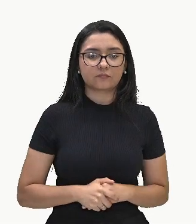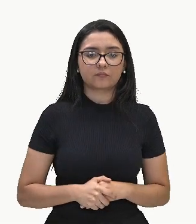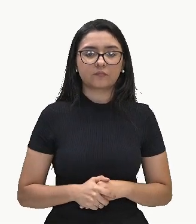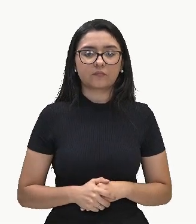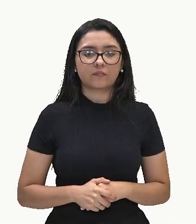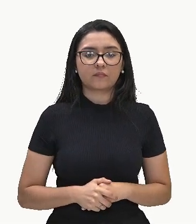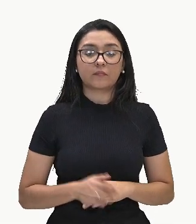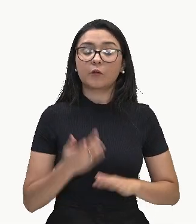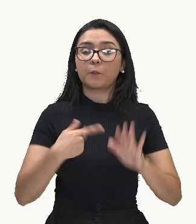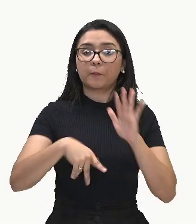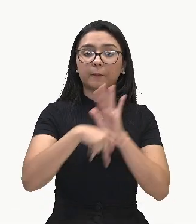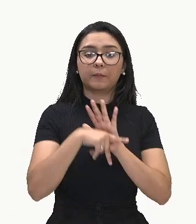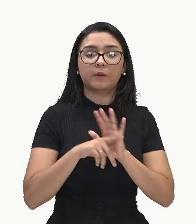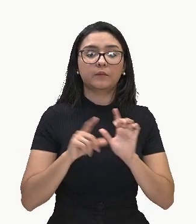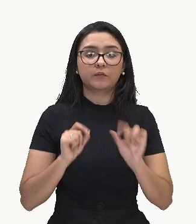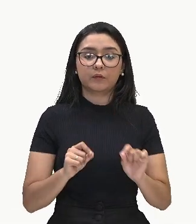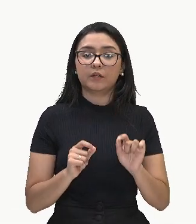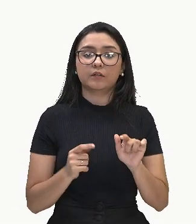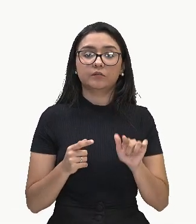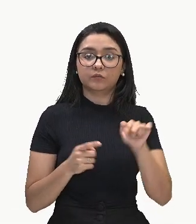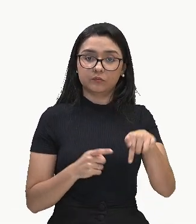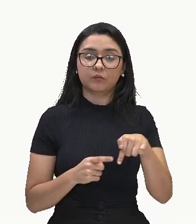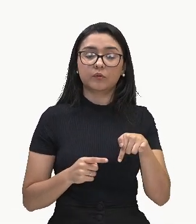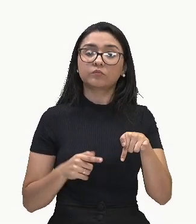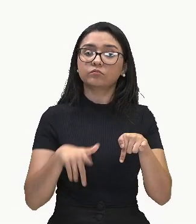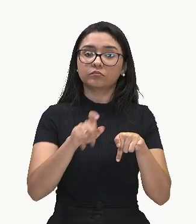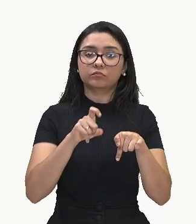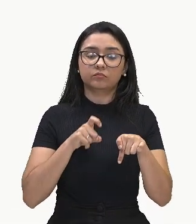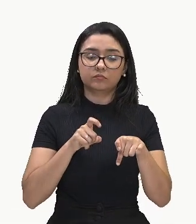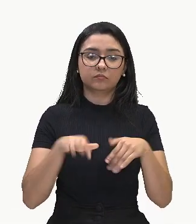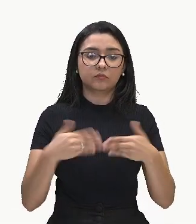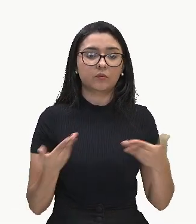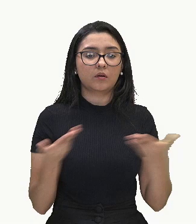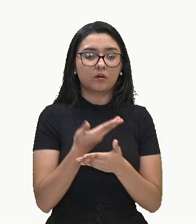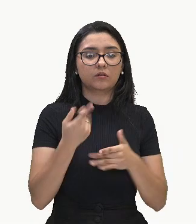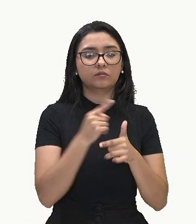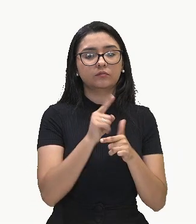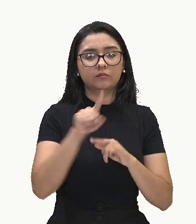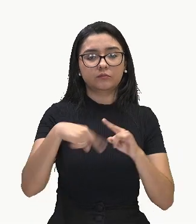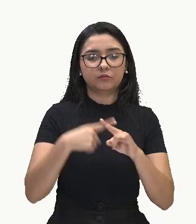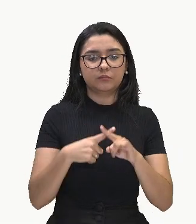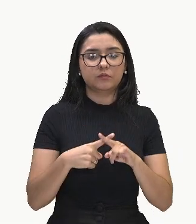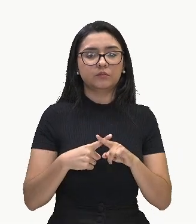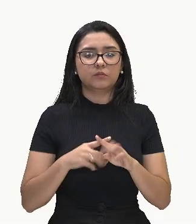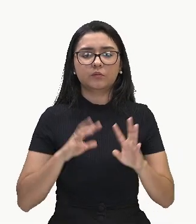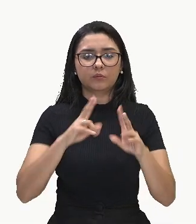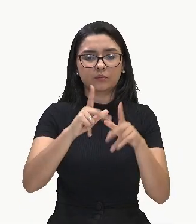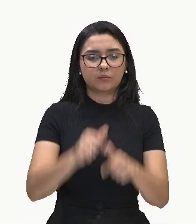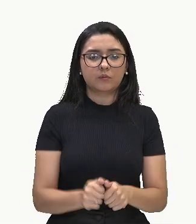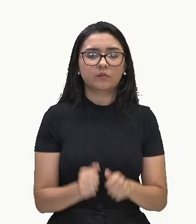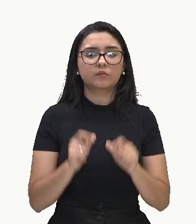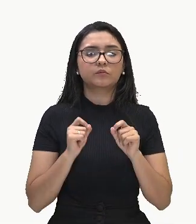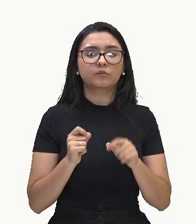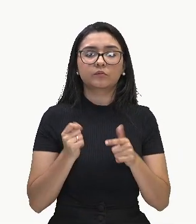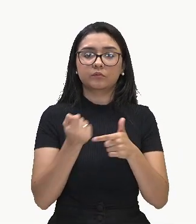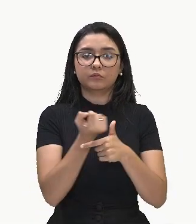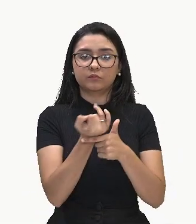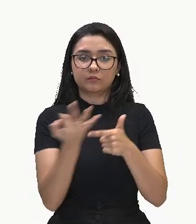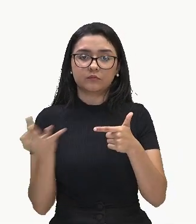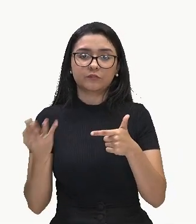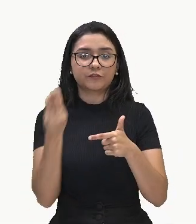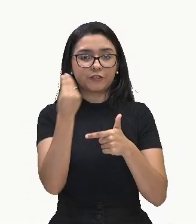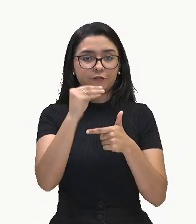quociente. E agora, eu vou multiplicar, ó, por todo o meu divisor.